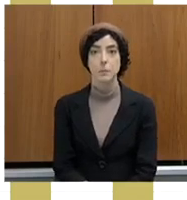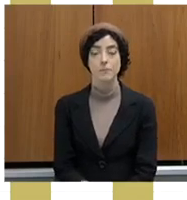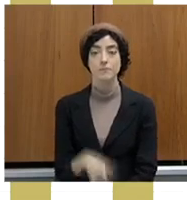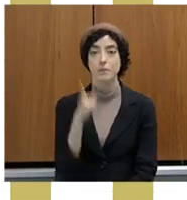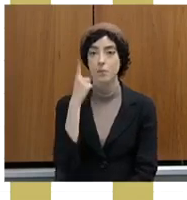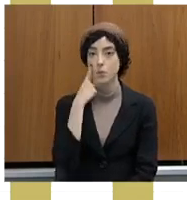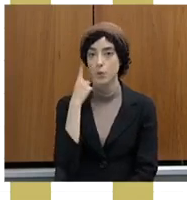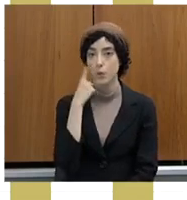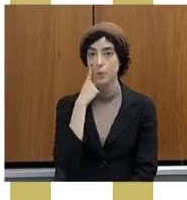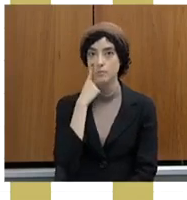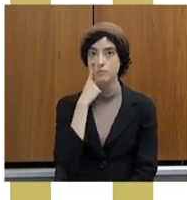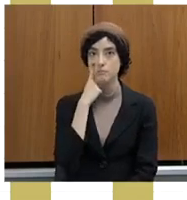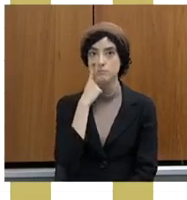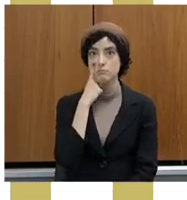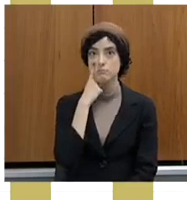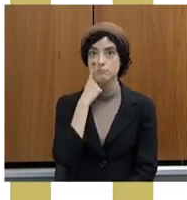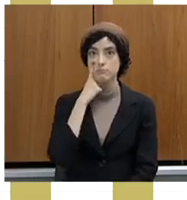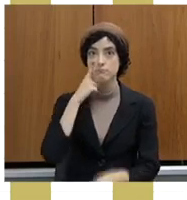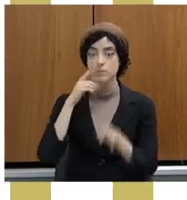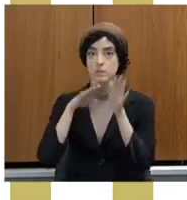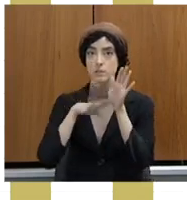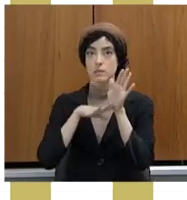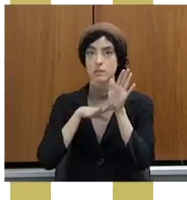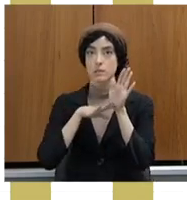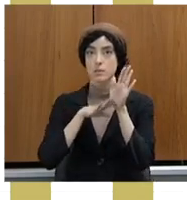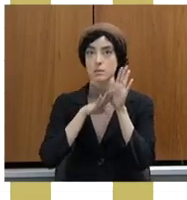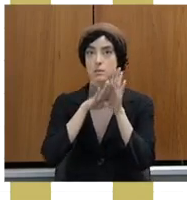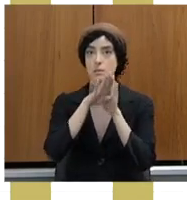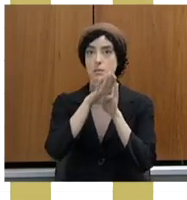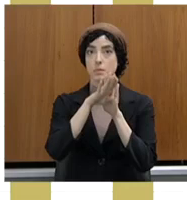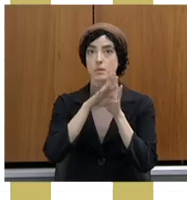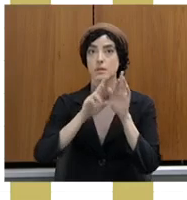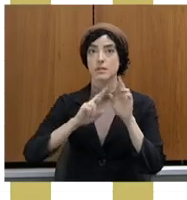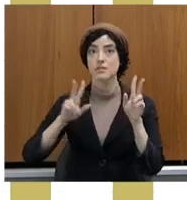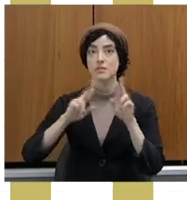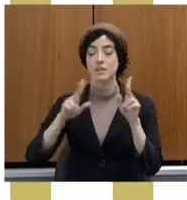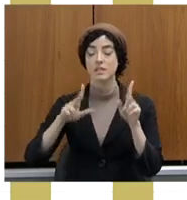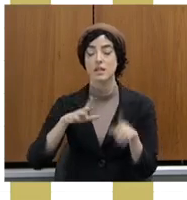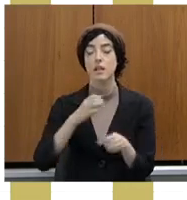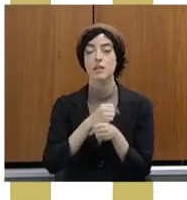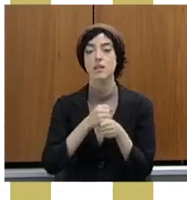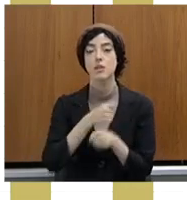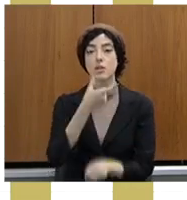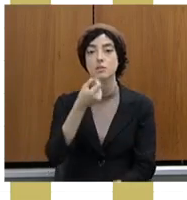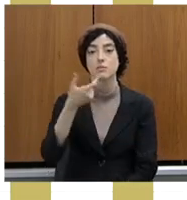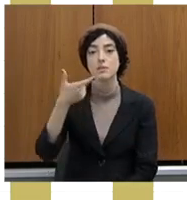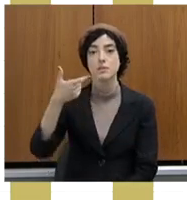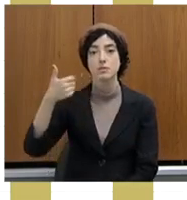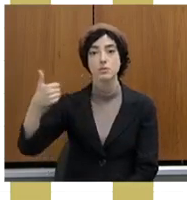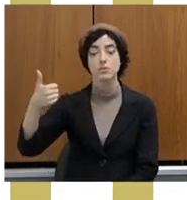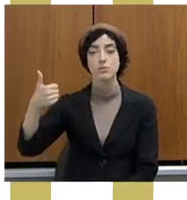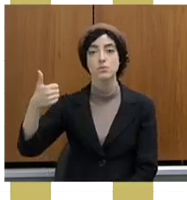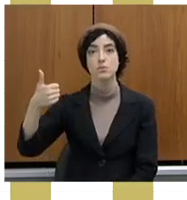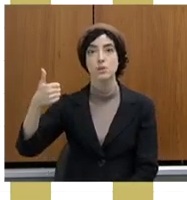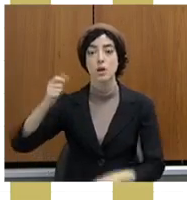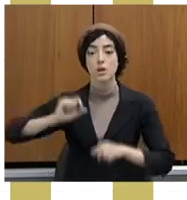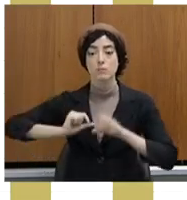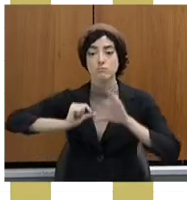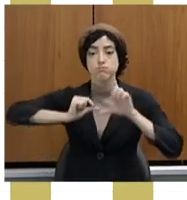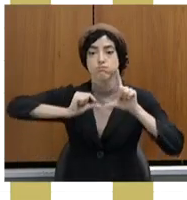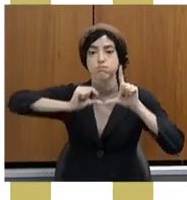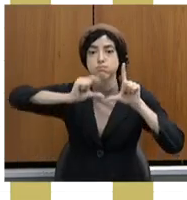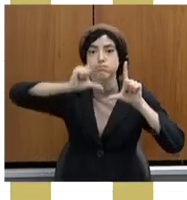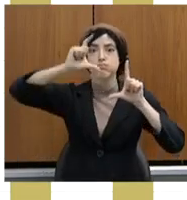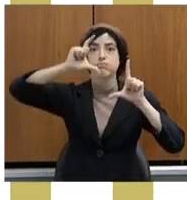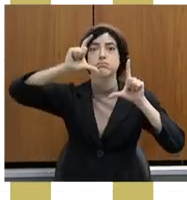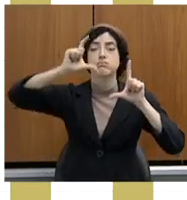vocês veem aí no ano de 2021, ela, ela, essa... Por que tanto